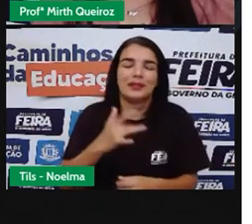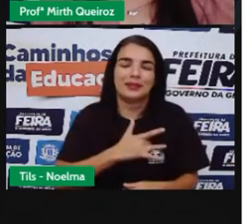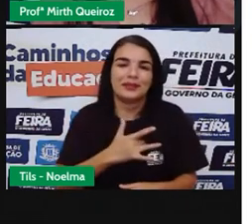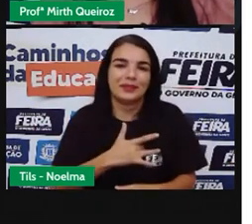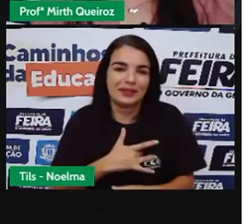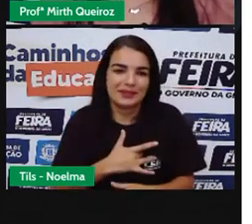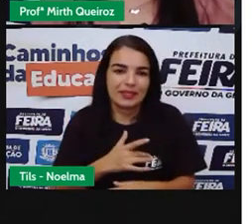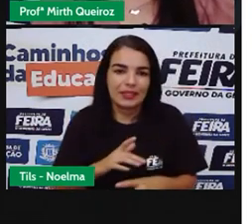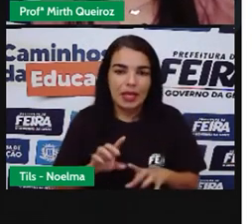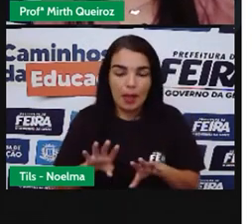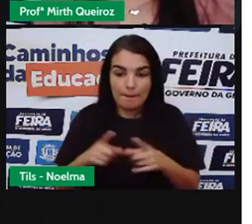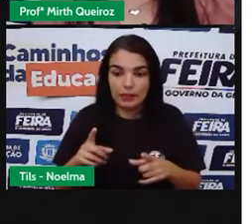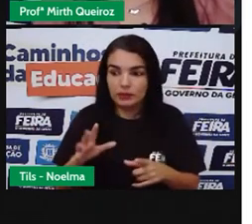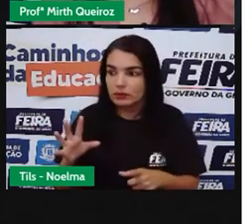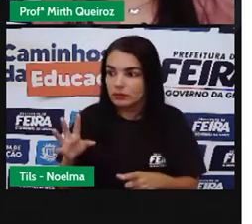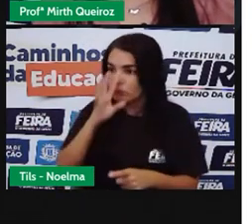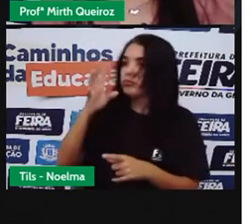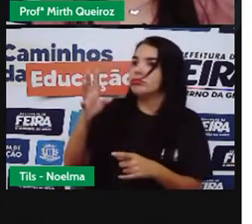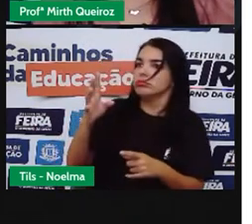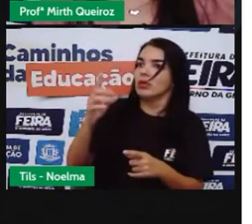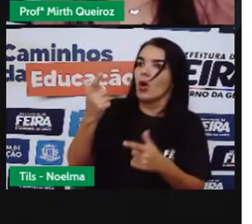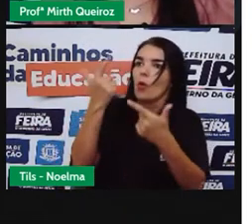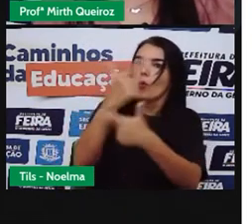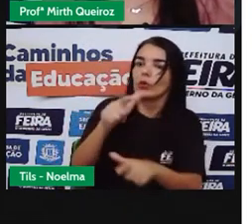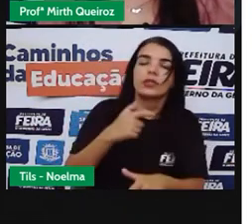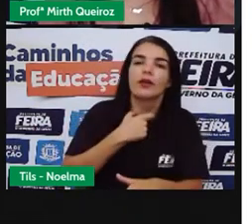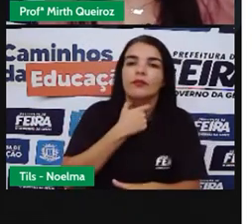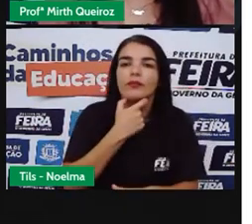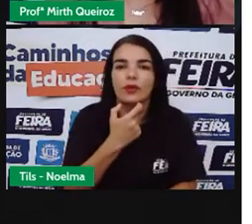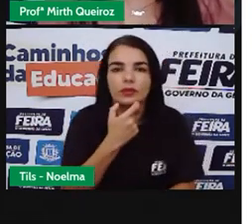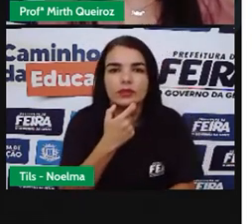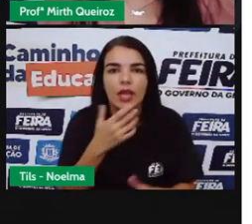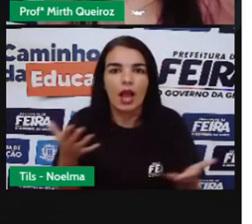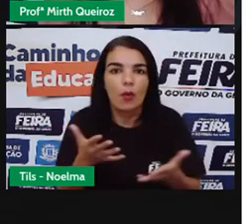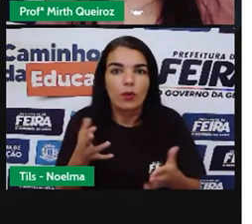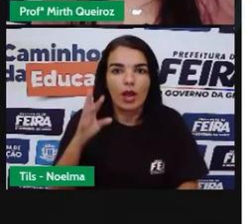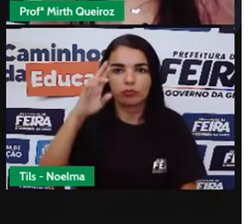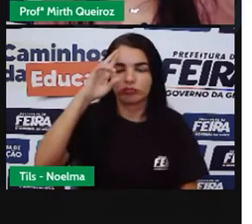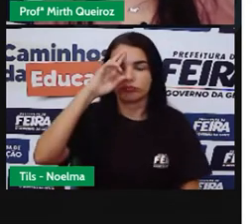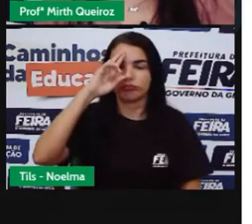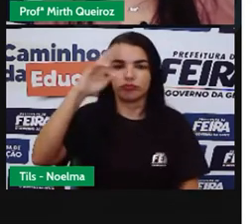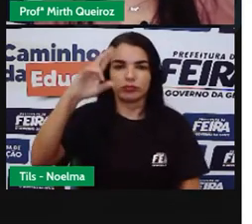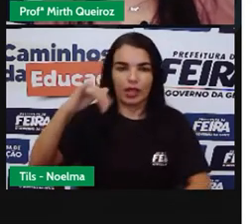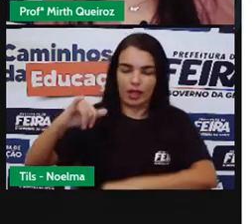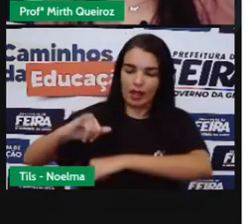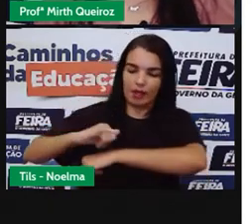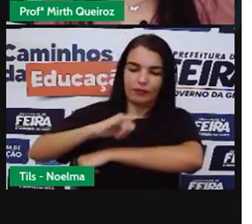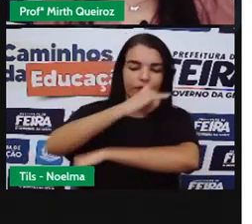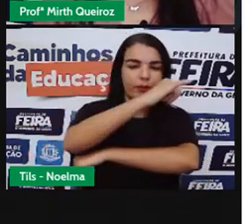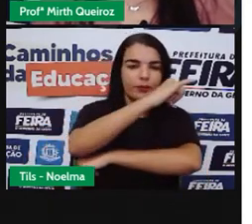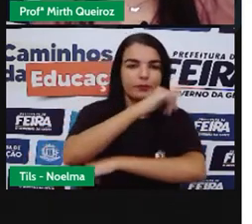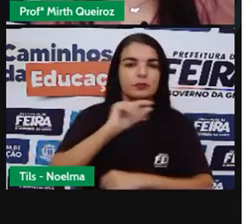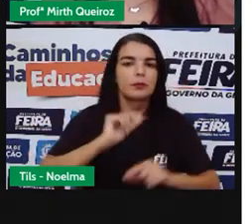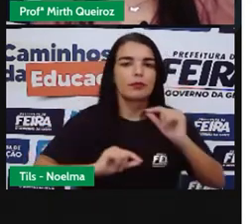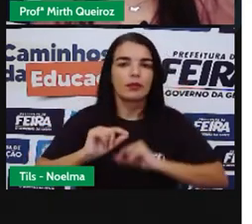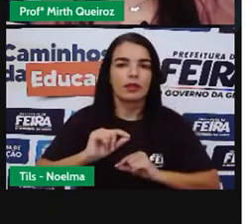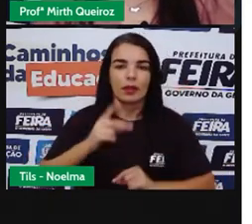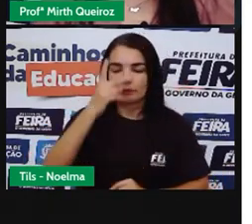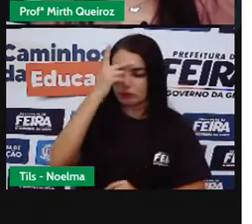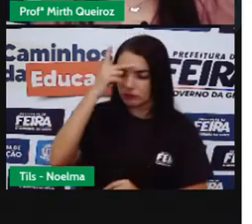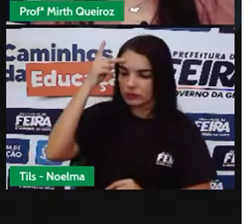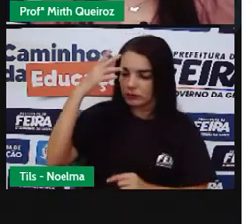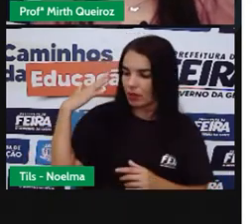De repente, outra voz. Desta vez, é a do comandante. Senhores passageiros,